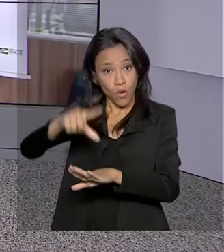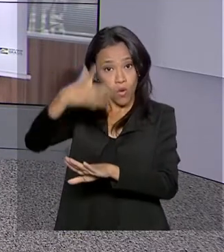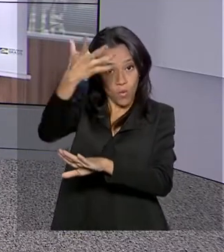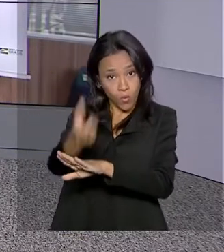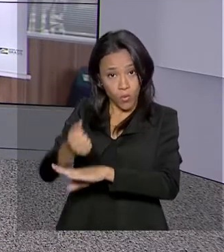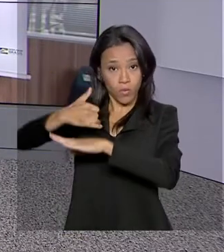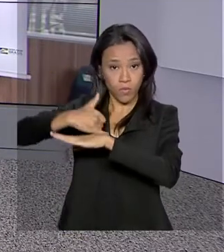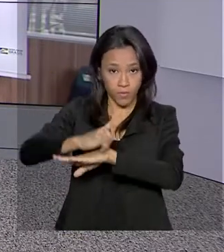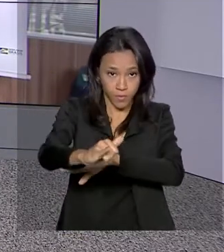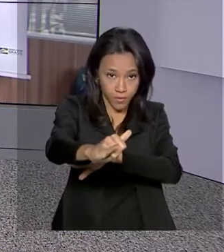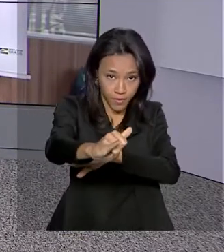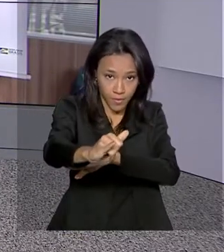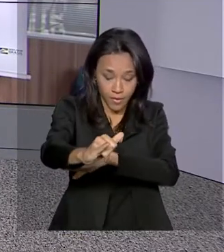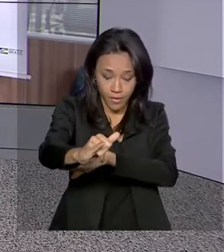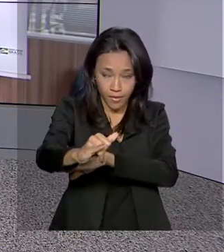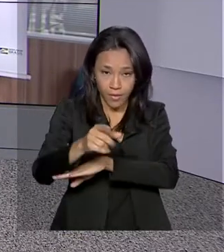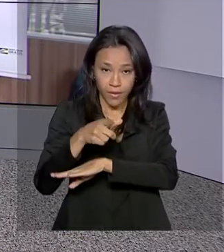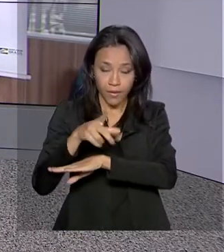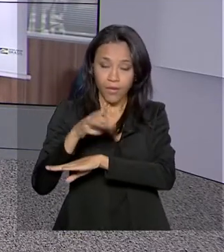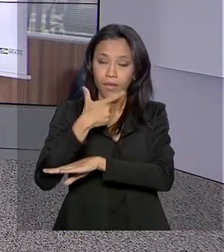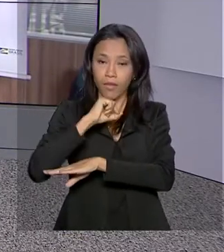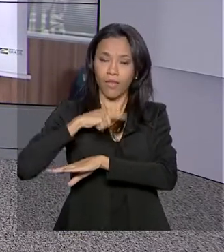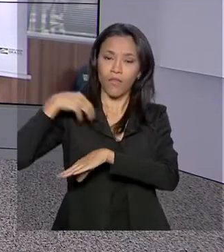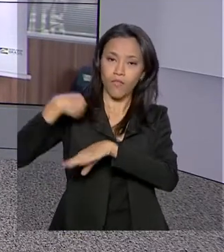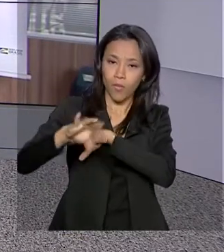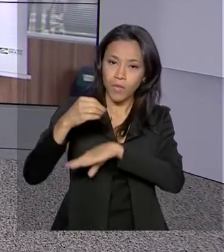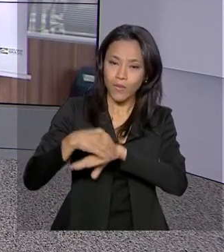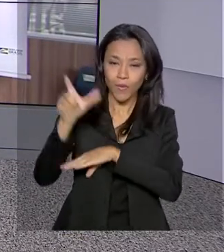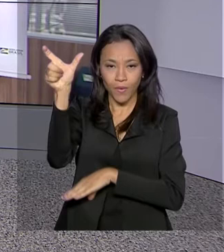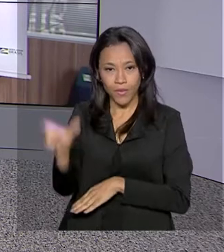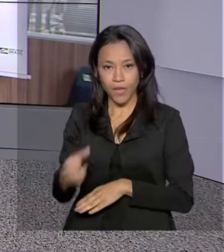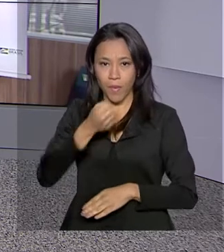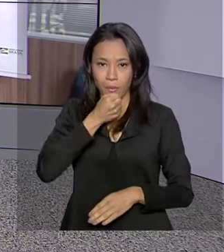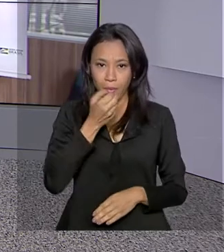é o Ricardo Ferraz, de São Paulo. Bom dia, Ricardo.